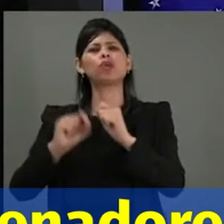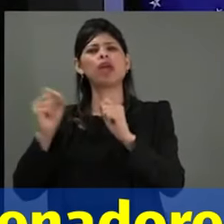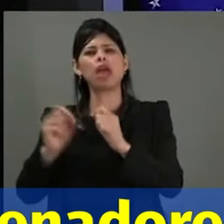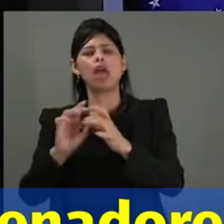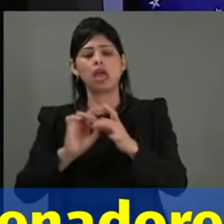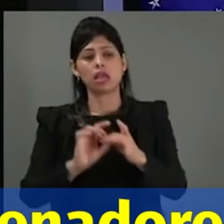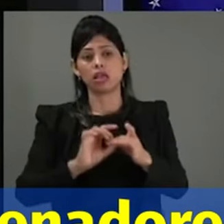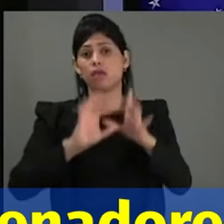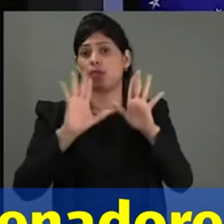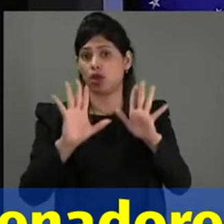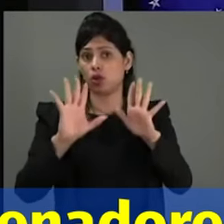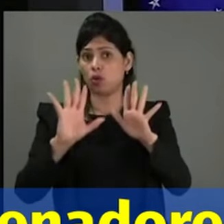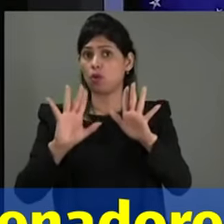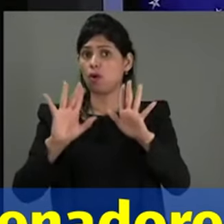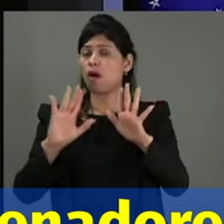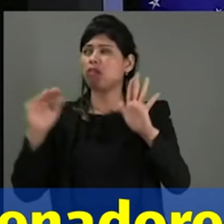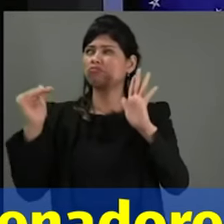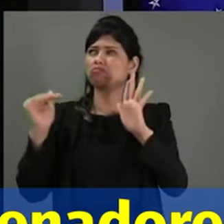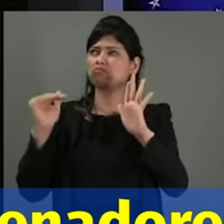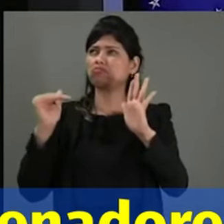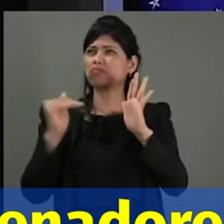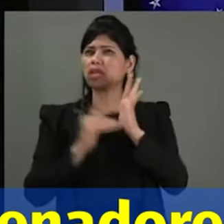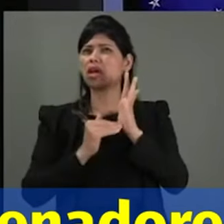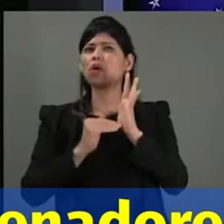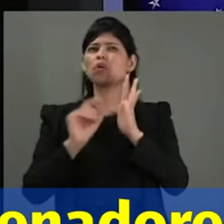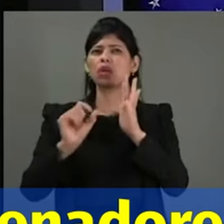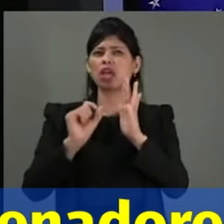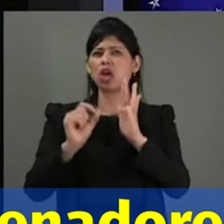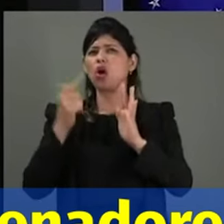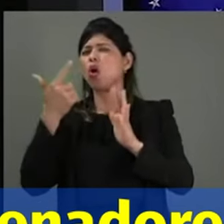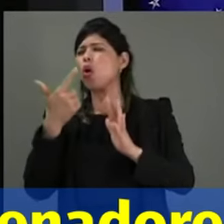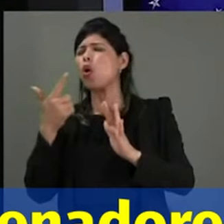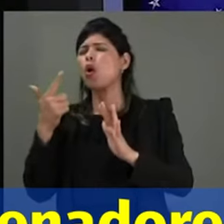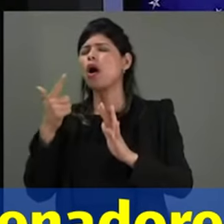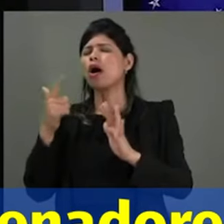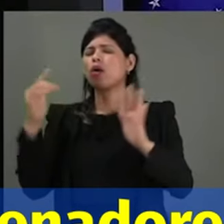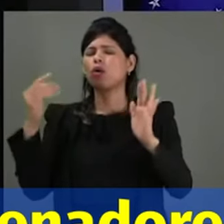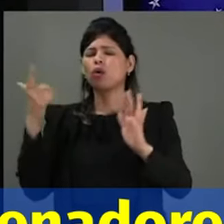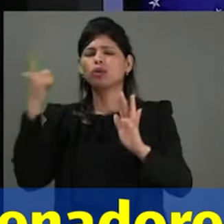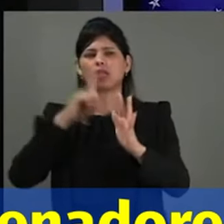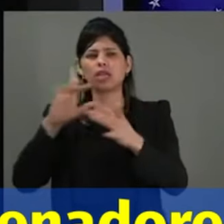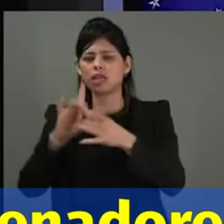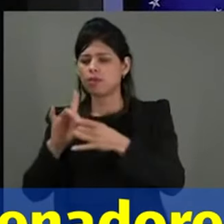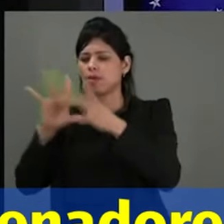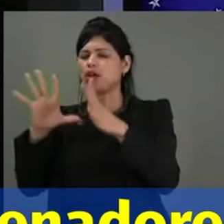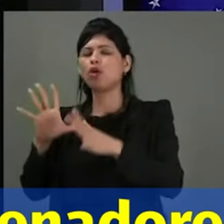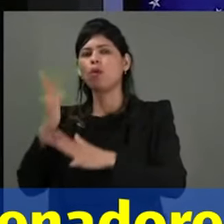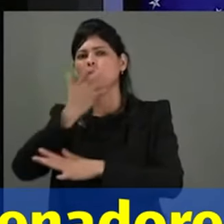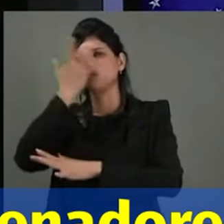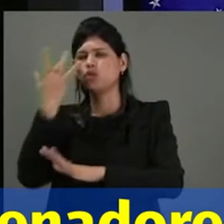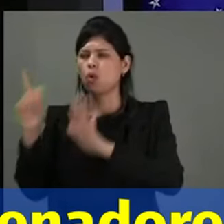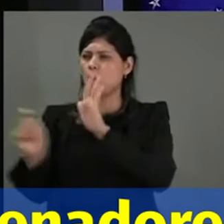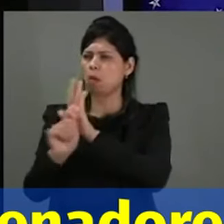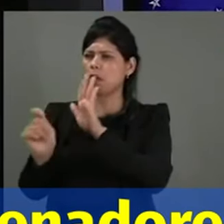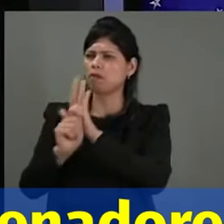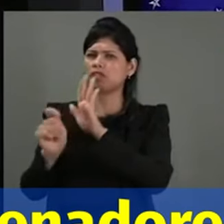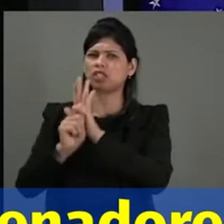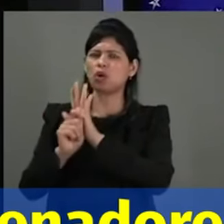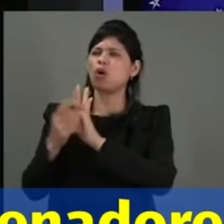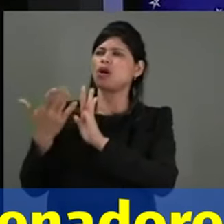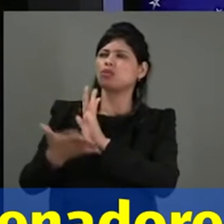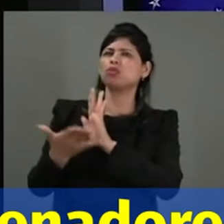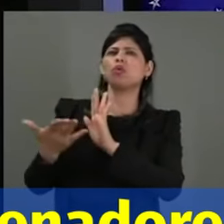corpus até para perigosos chefes do tráfico internacional de drogas, como foi o